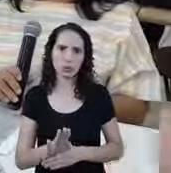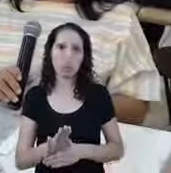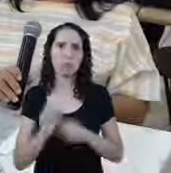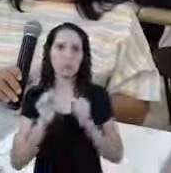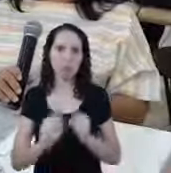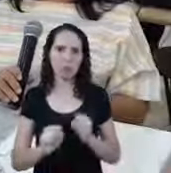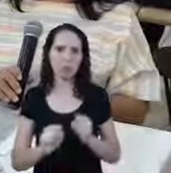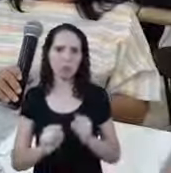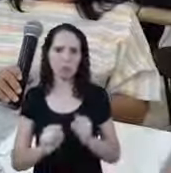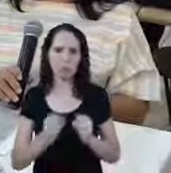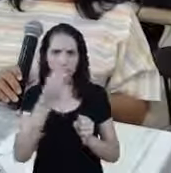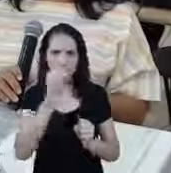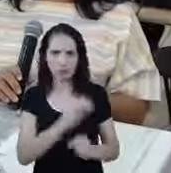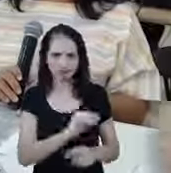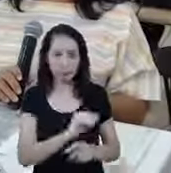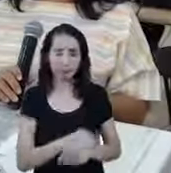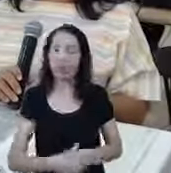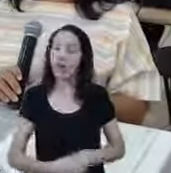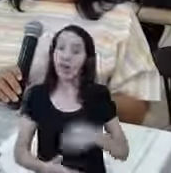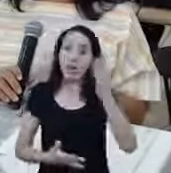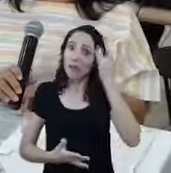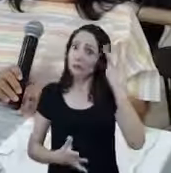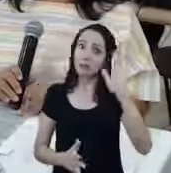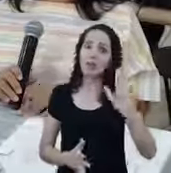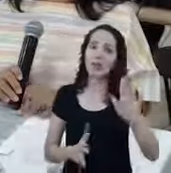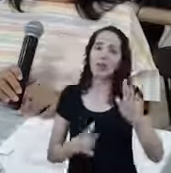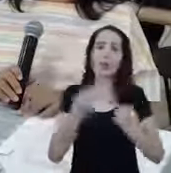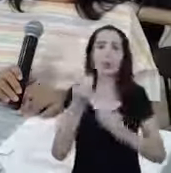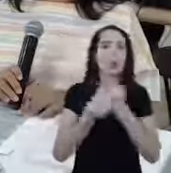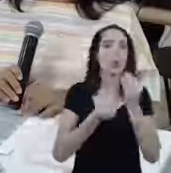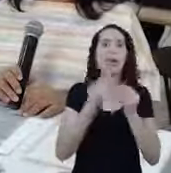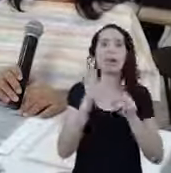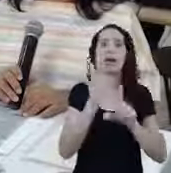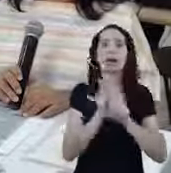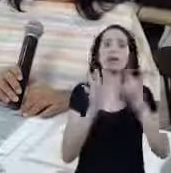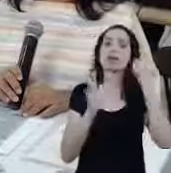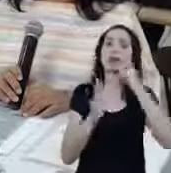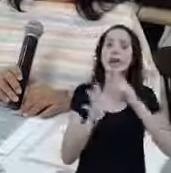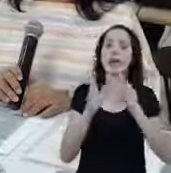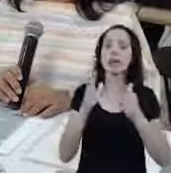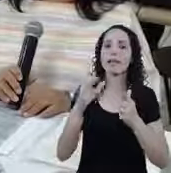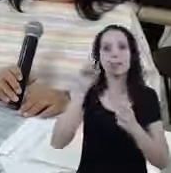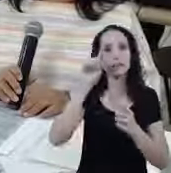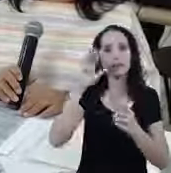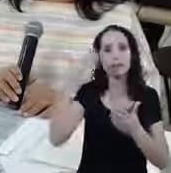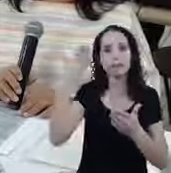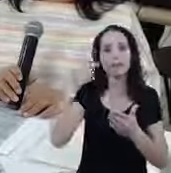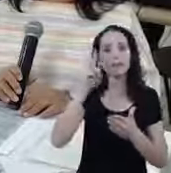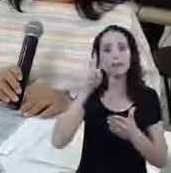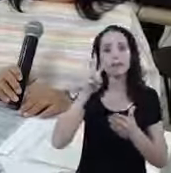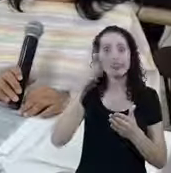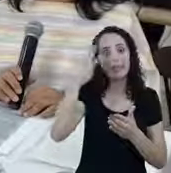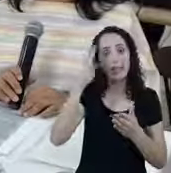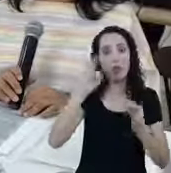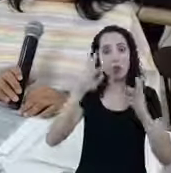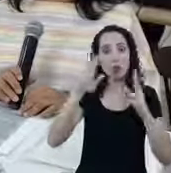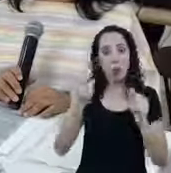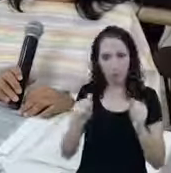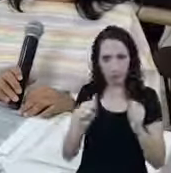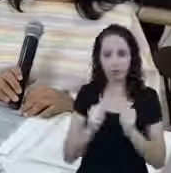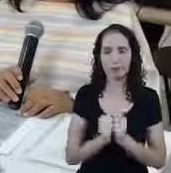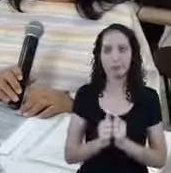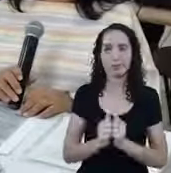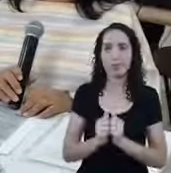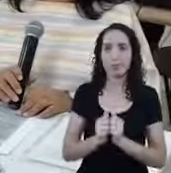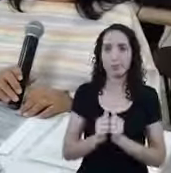todas as situações Que a lei Não vai fazer isso Ela não vai fazer Prever todas as situações A princípio Fazendo uma análise Fria A pessoa